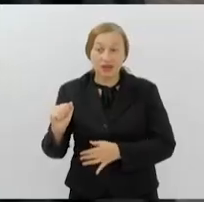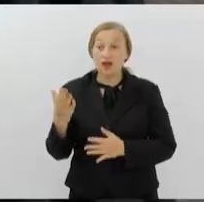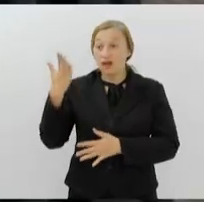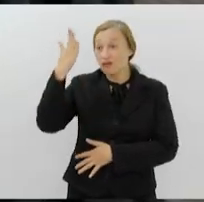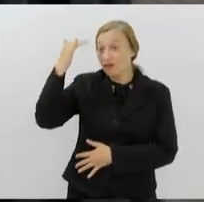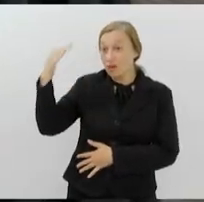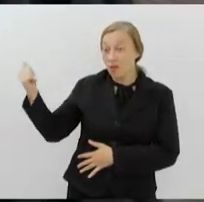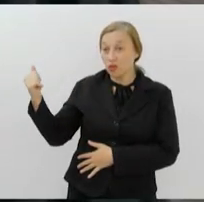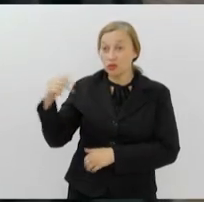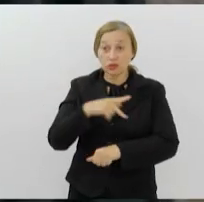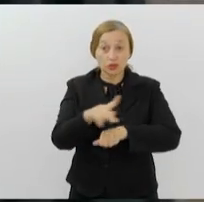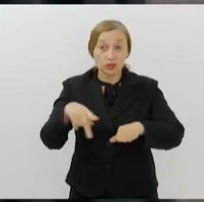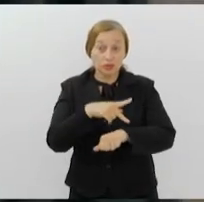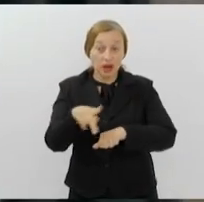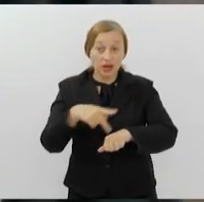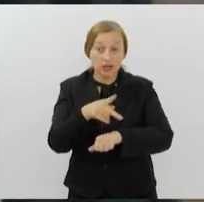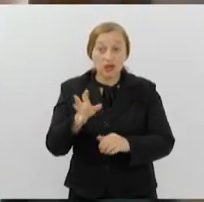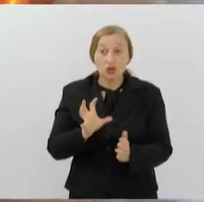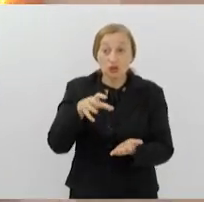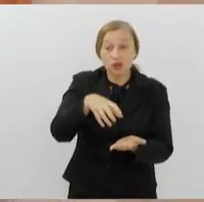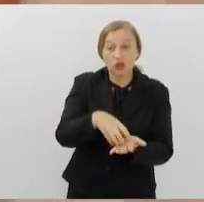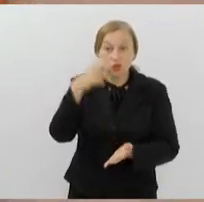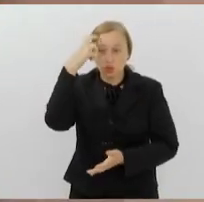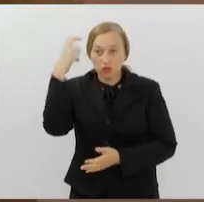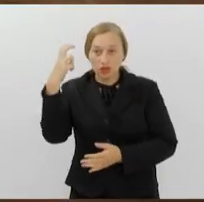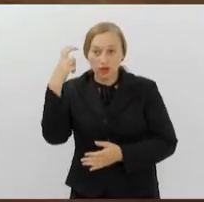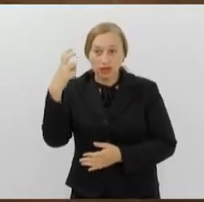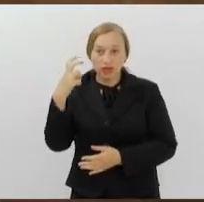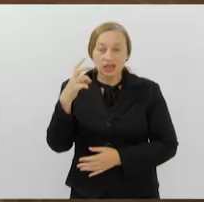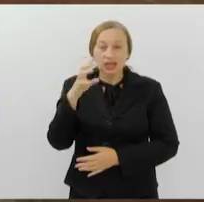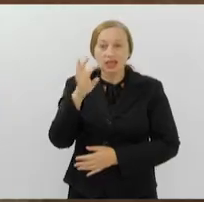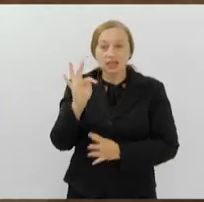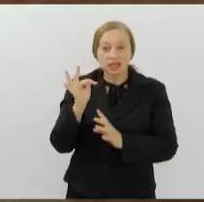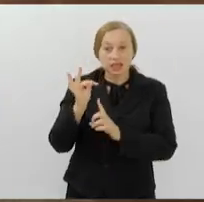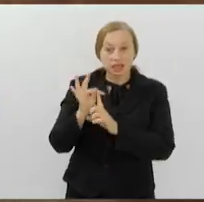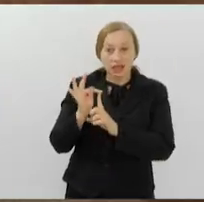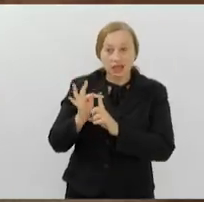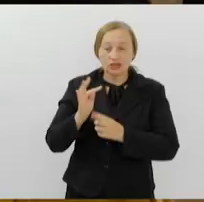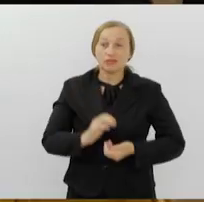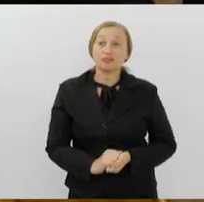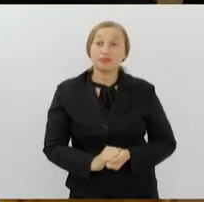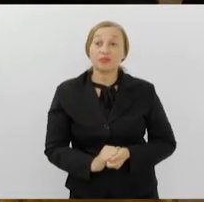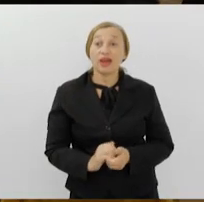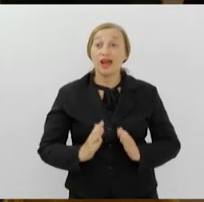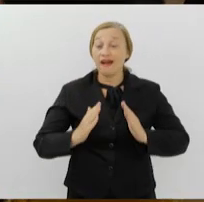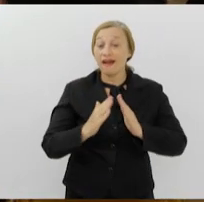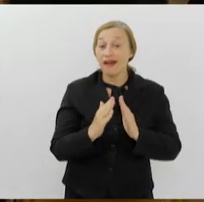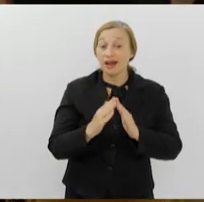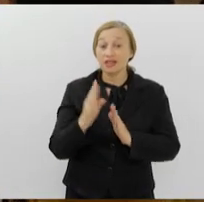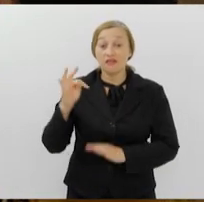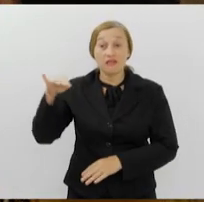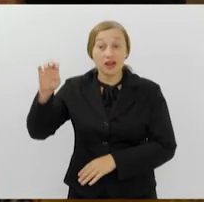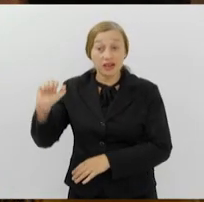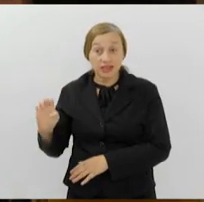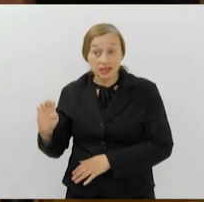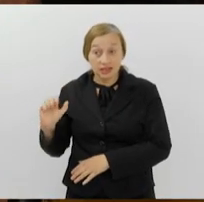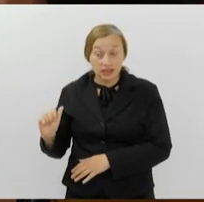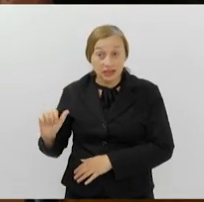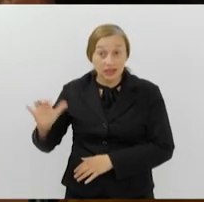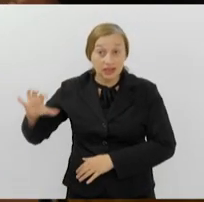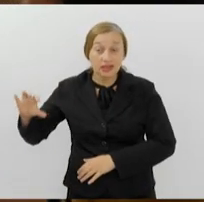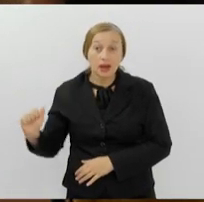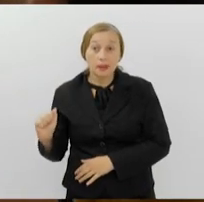no Centro Cultural de Teresópolis. Obras na Casa França Brasil vão garantir melhorias para o público.